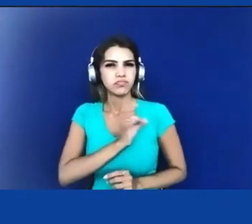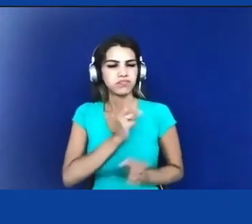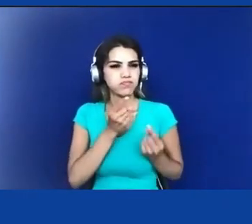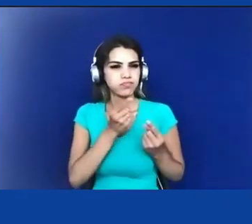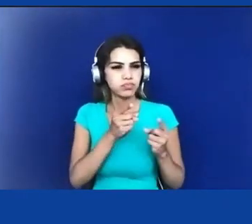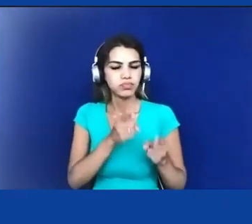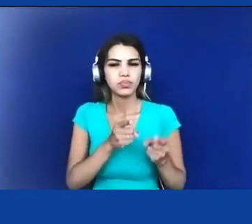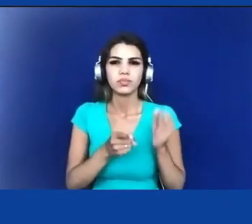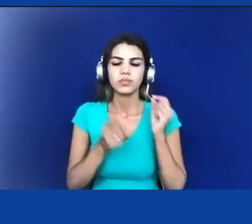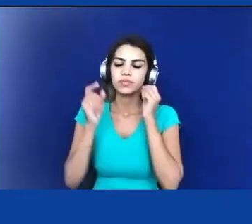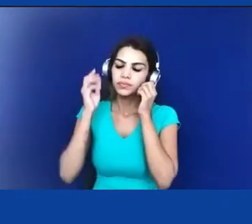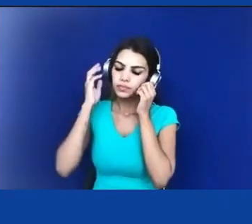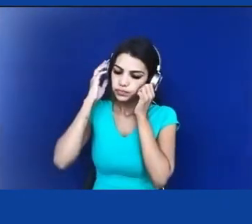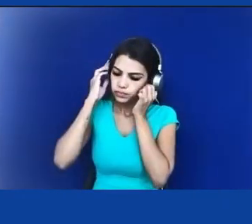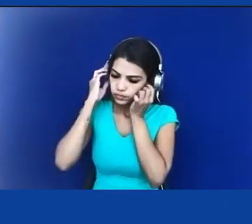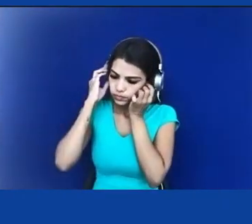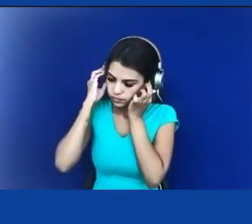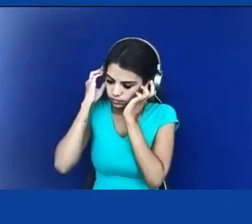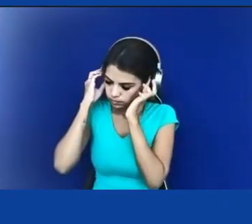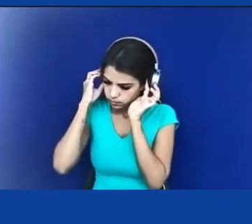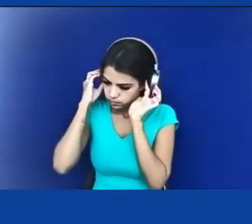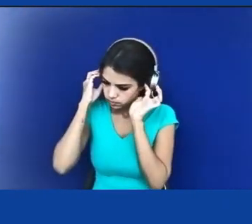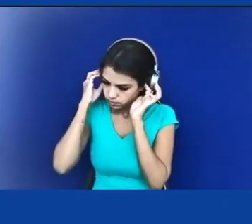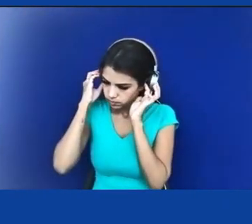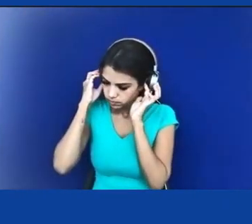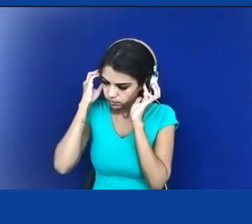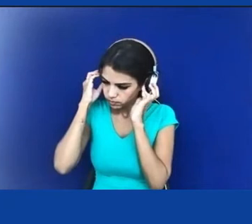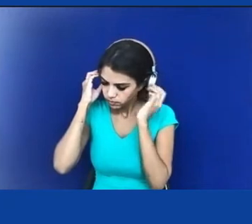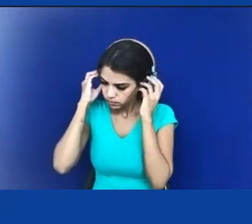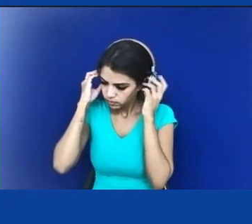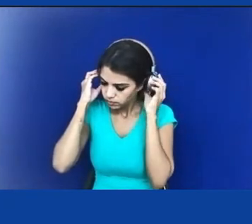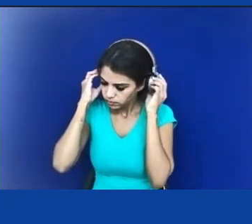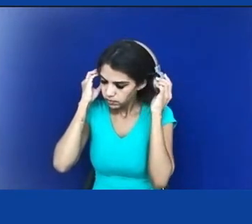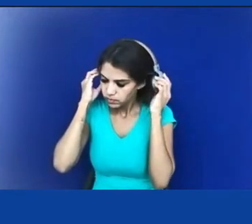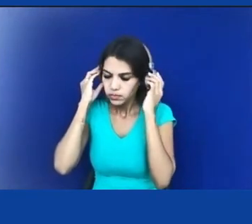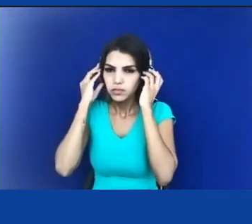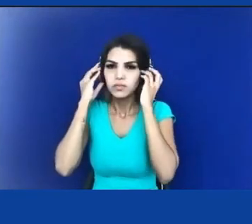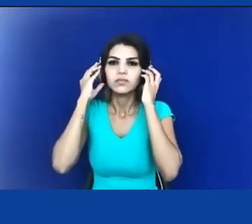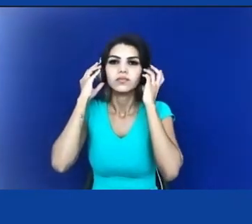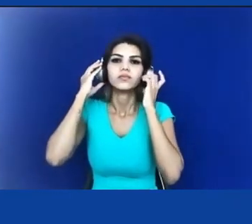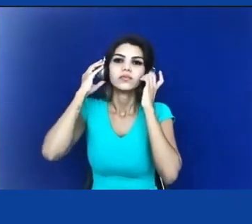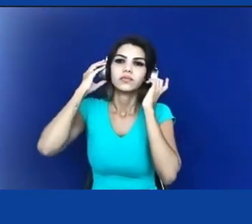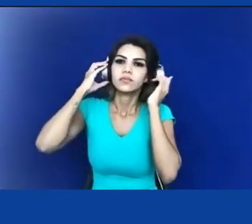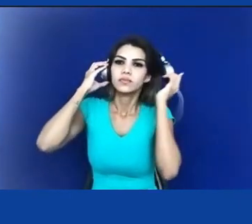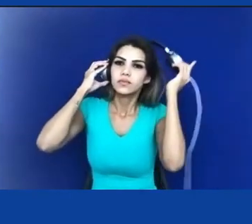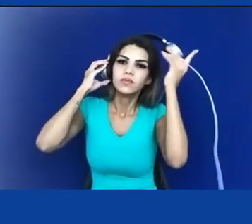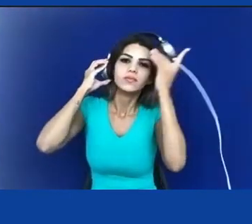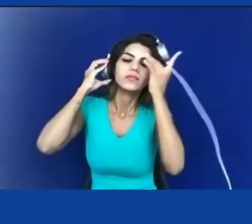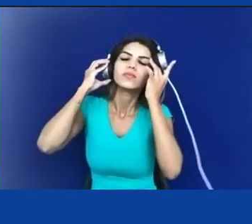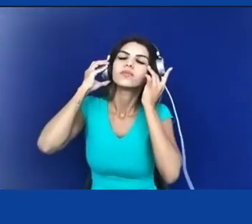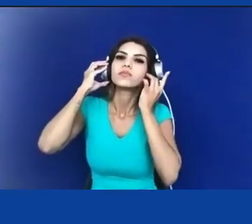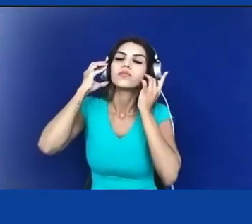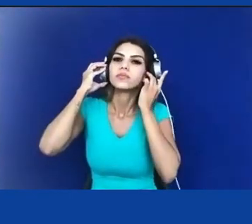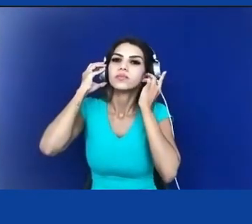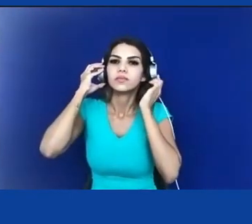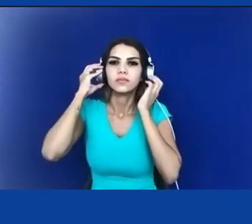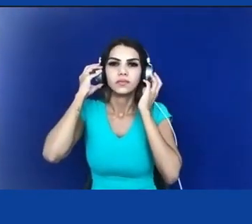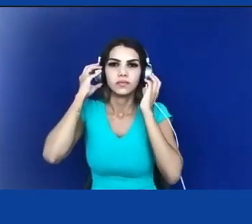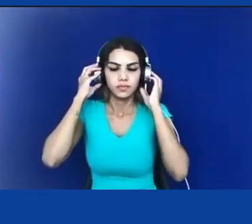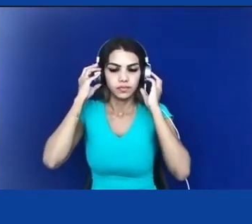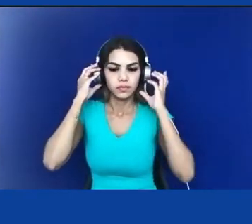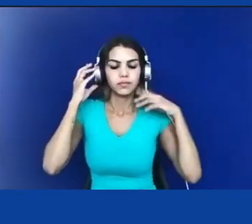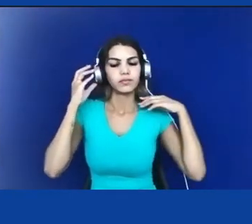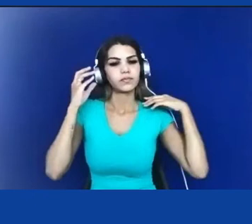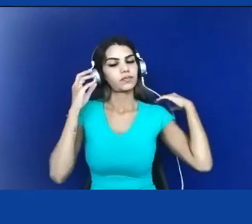fazendo com que as comunidades se retirem muitas vezes dos territórios pelos quais elas estão lutando de